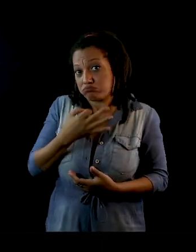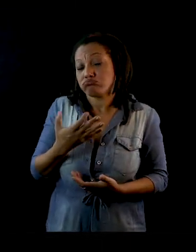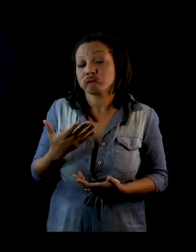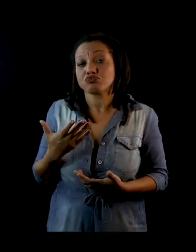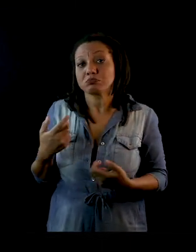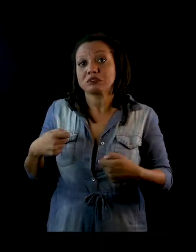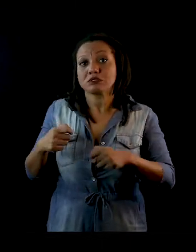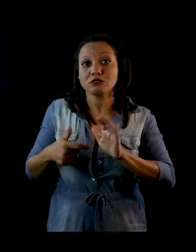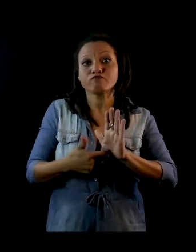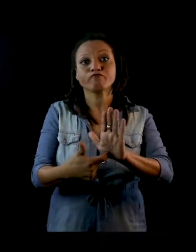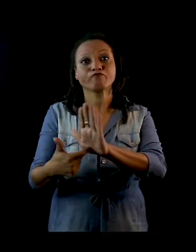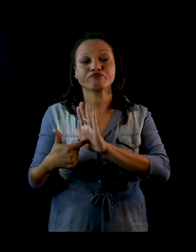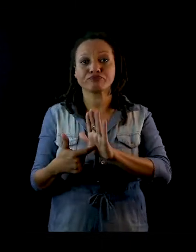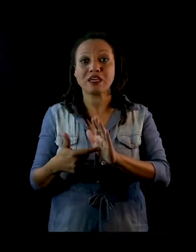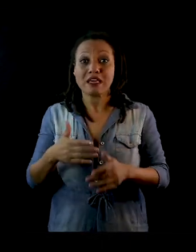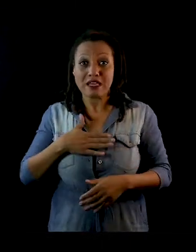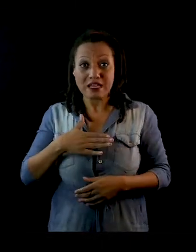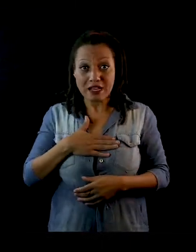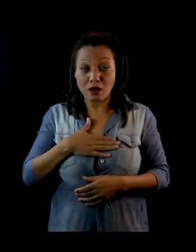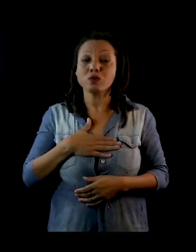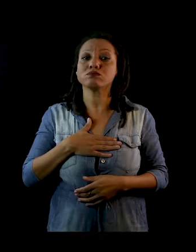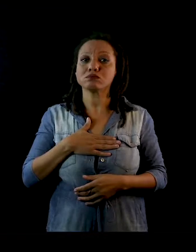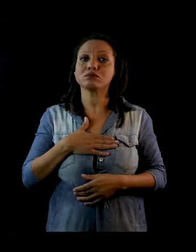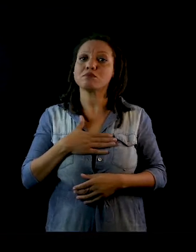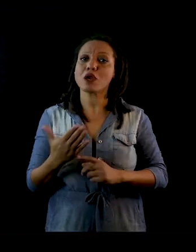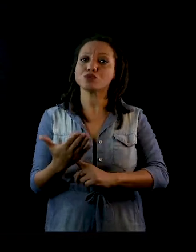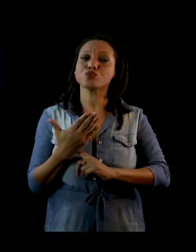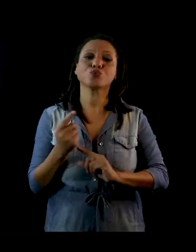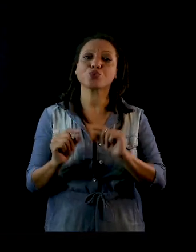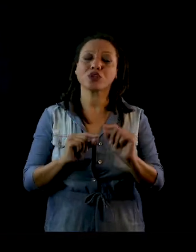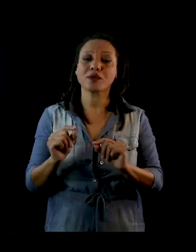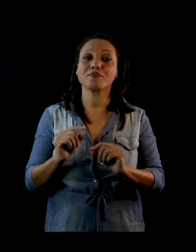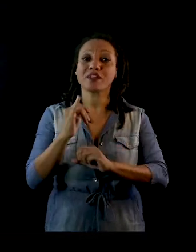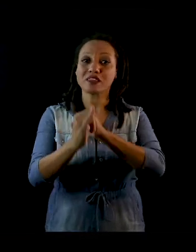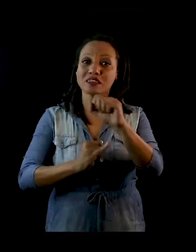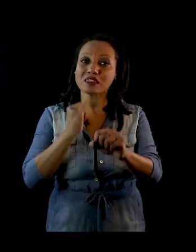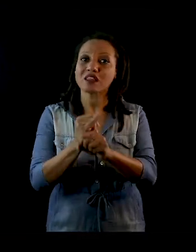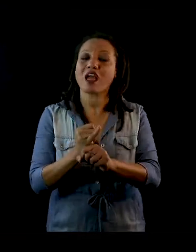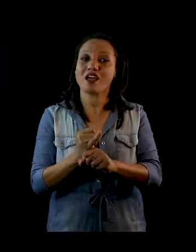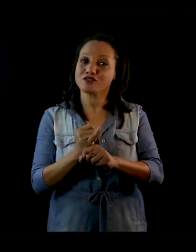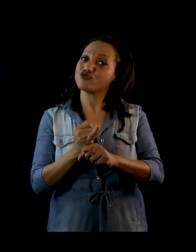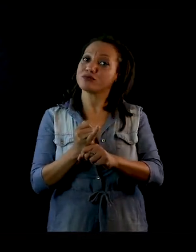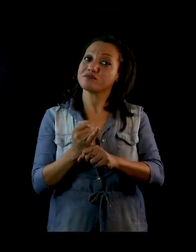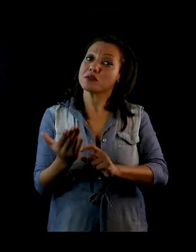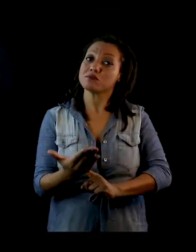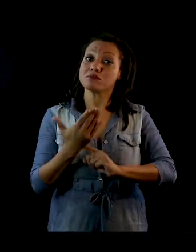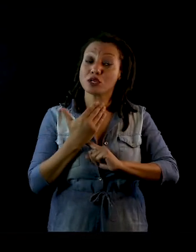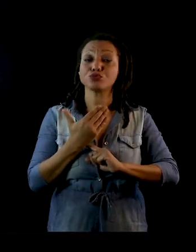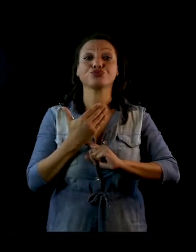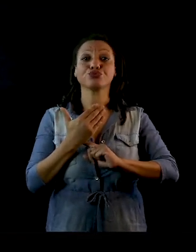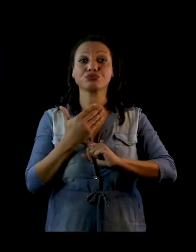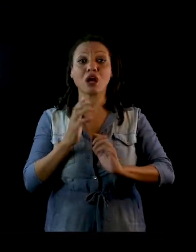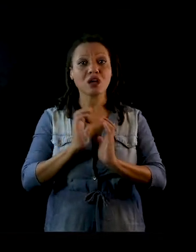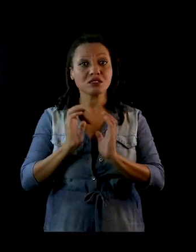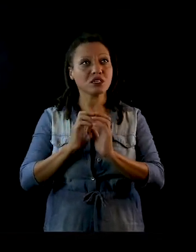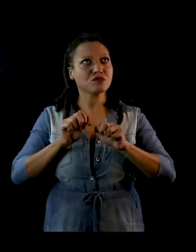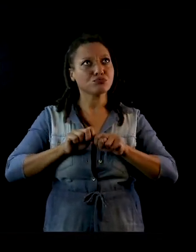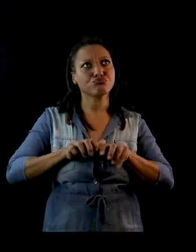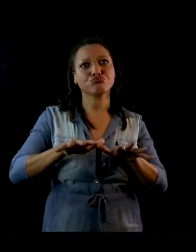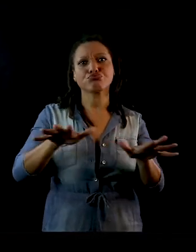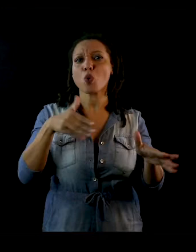o contato com as pessoas, e eu me dispor a sair de Recife para levar para qualquer lugar do Brasil. A força dos